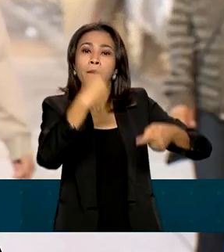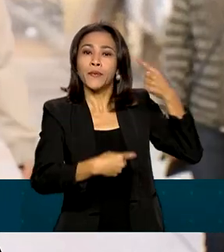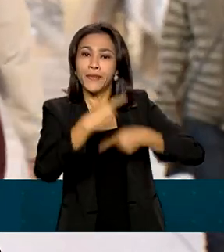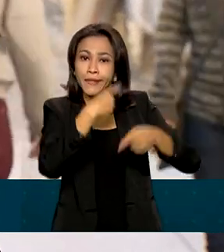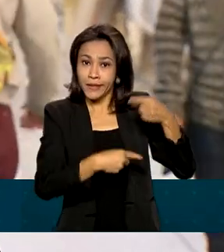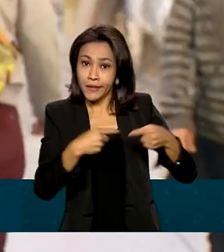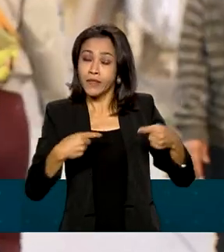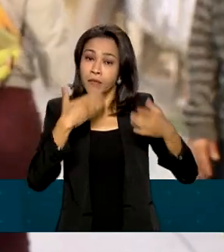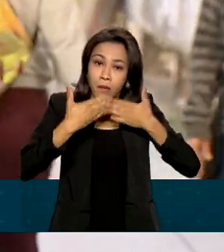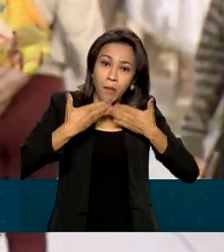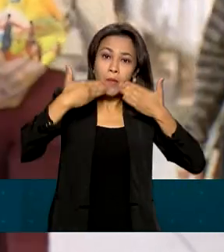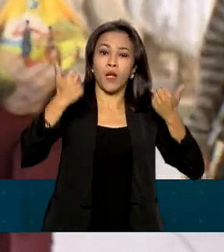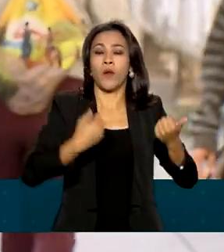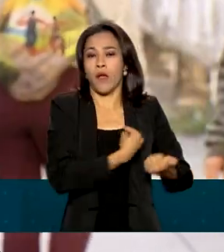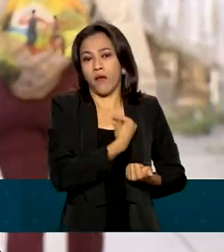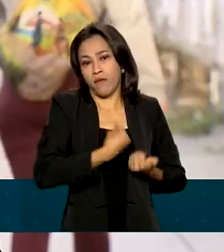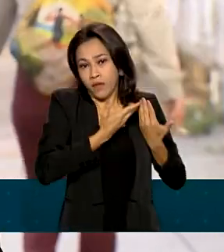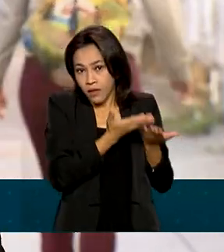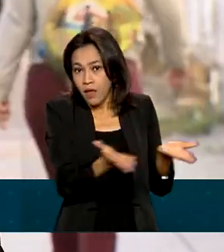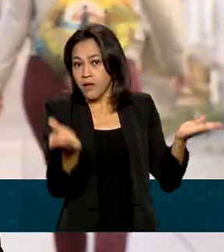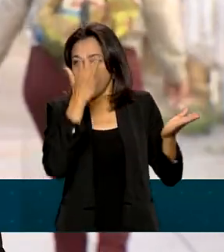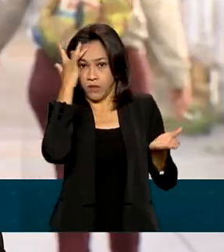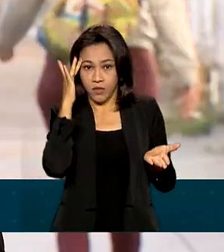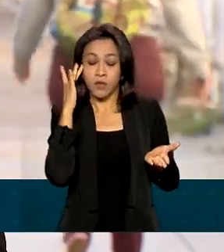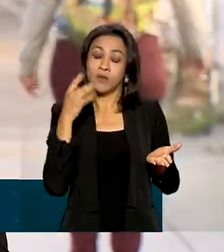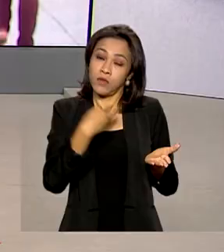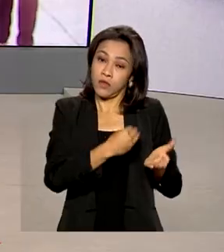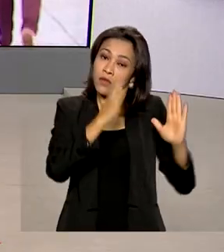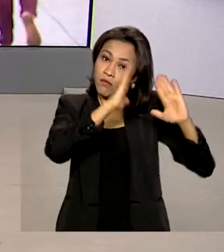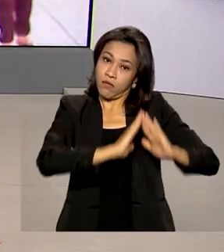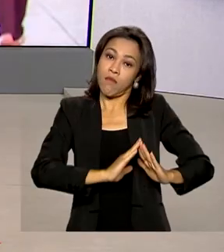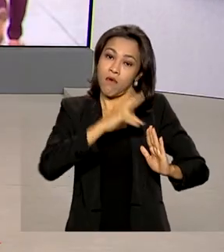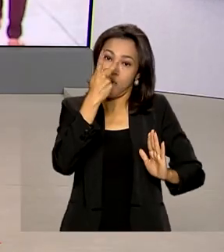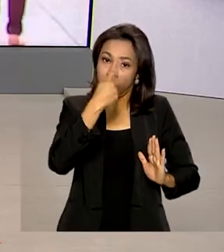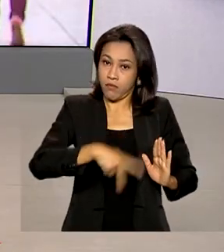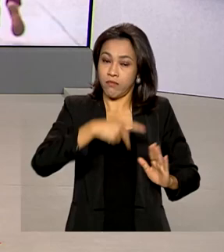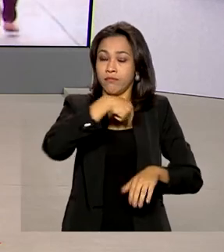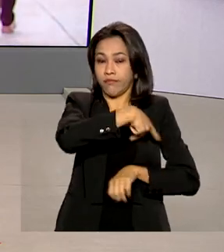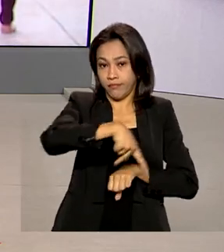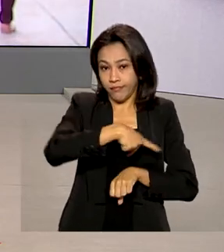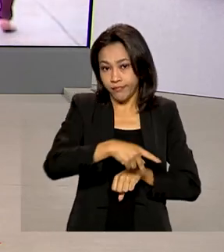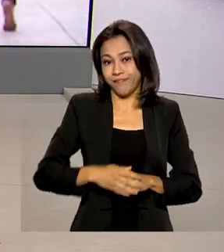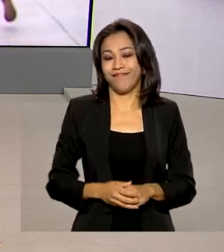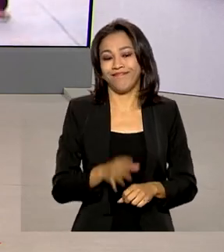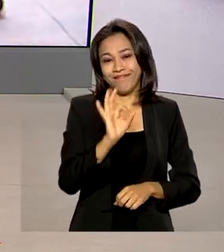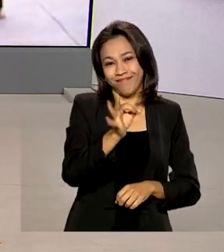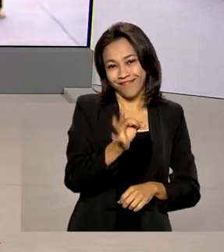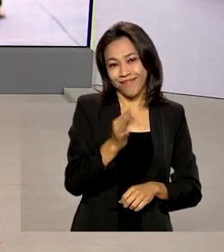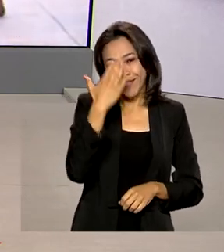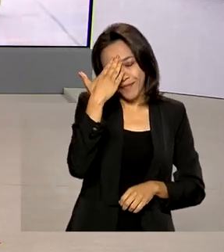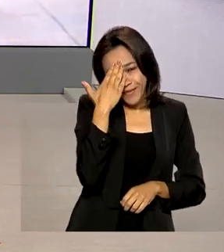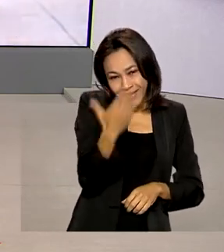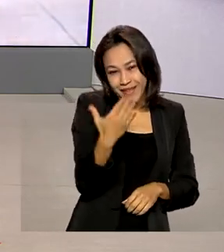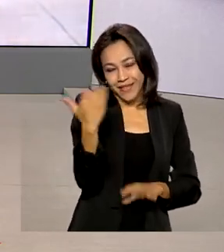a qualidade de vida dessa população aqui no país. Eu volto com você aí no estúdio, Renata. Tá certo, Ana. Muito obrigada pelas suas informações.